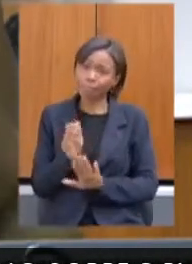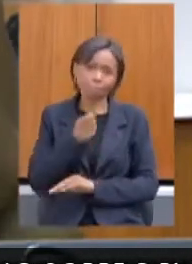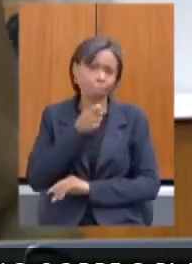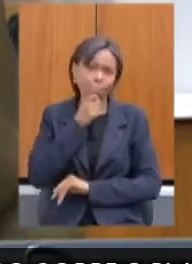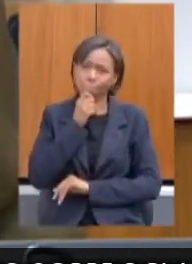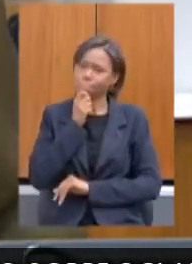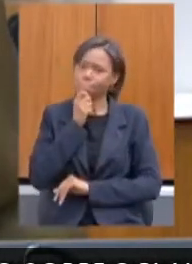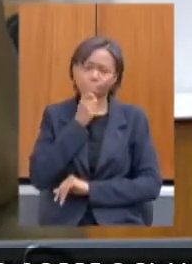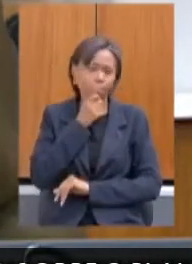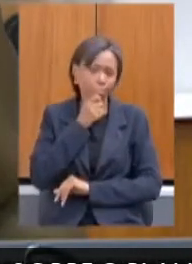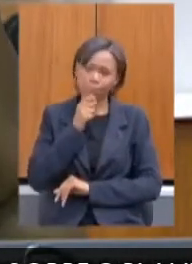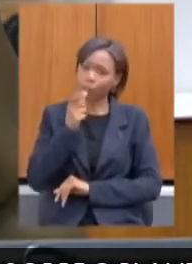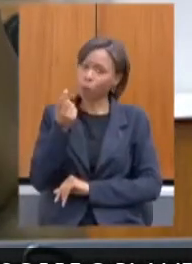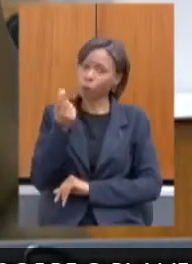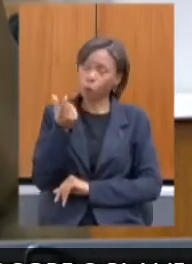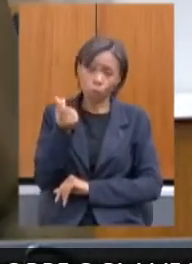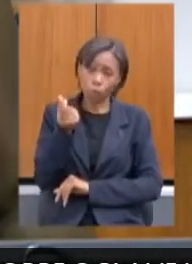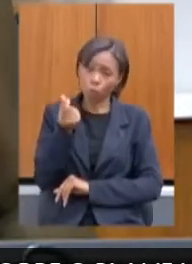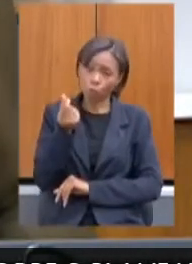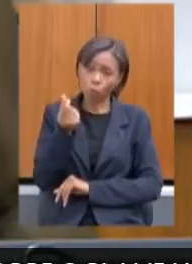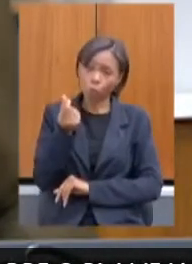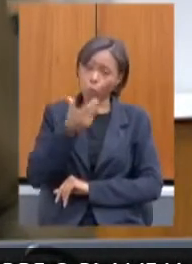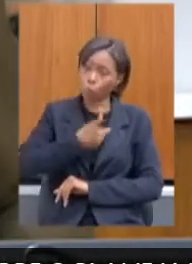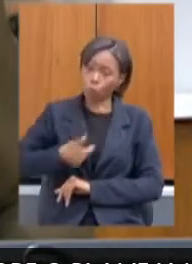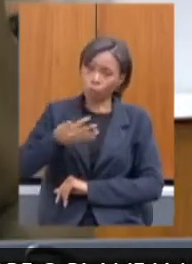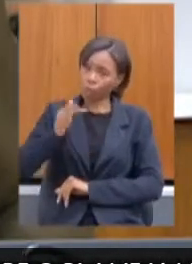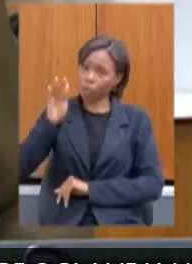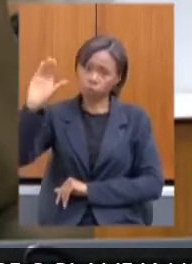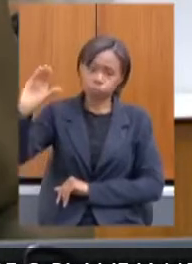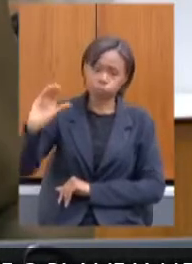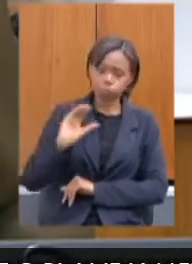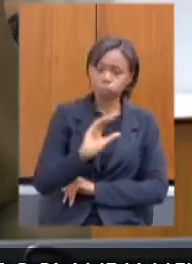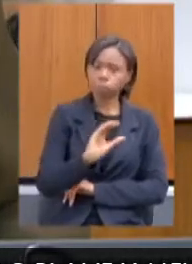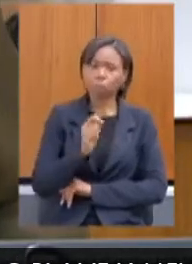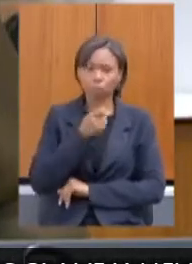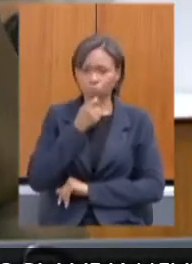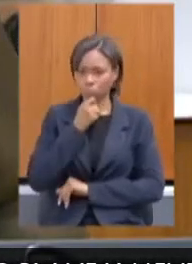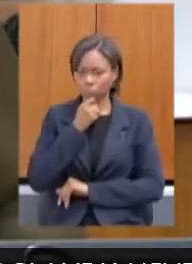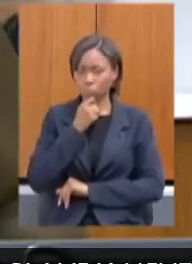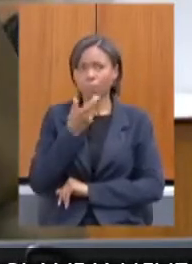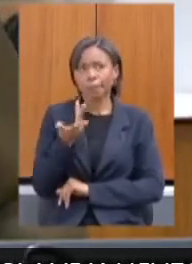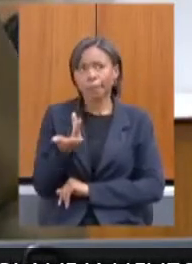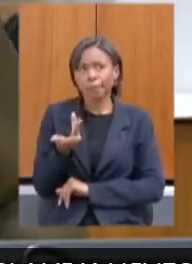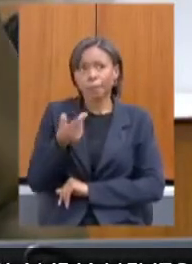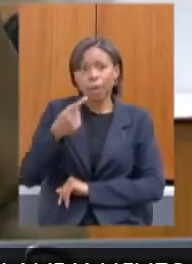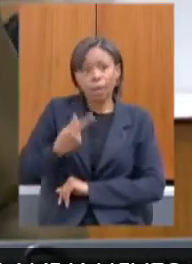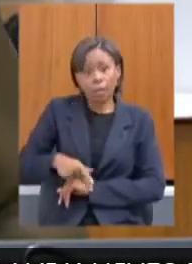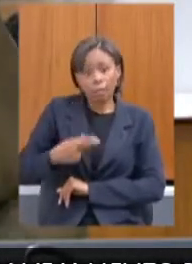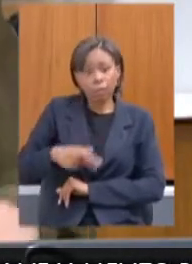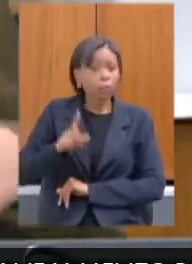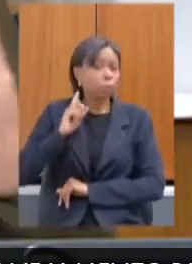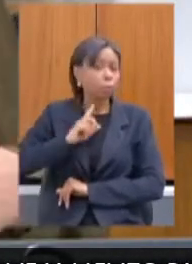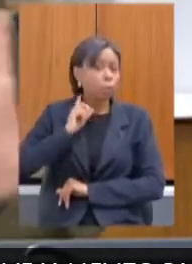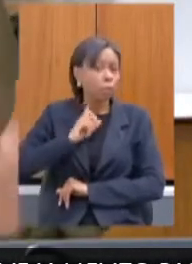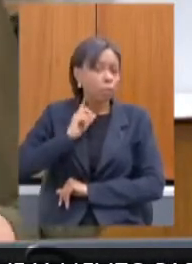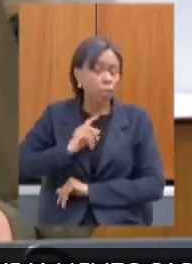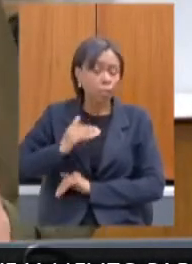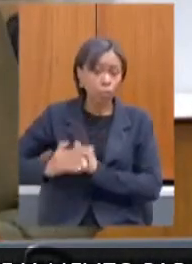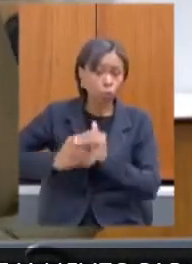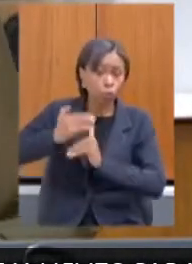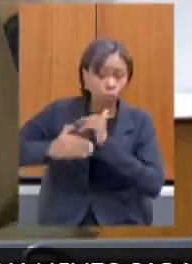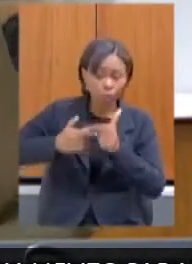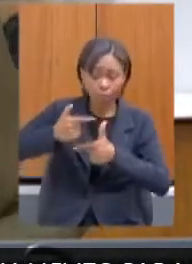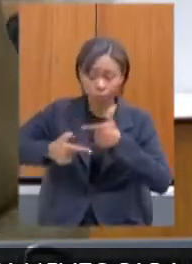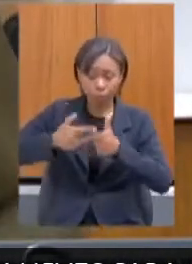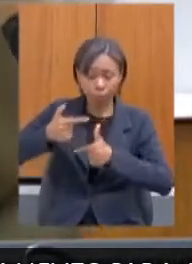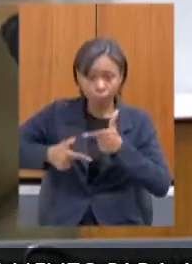depositado pelo governo federal. A geração de emprego para Minas Gerais, isso é uma, quem gera emprego e a